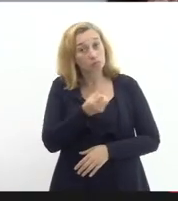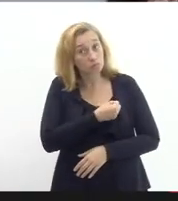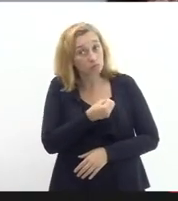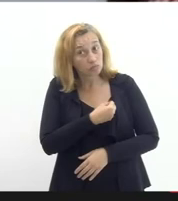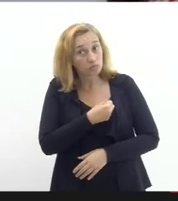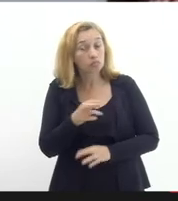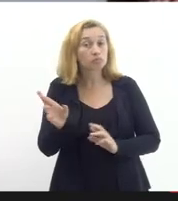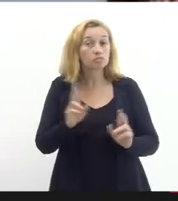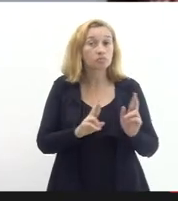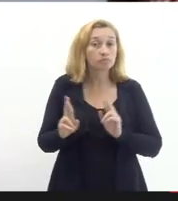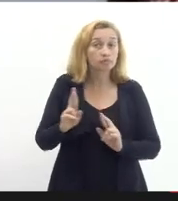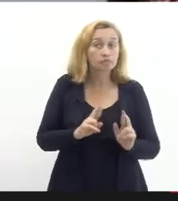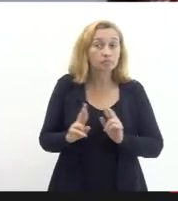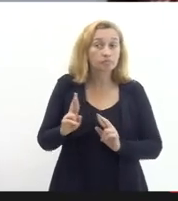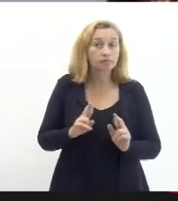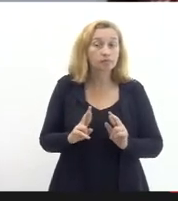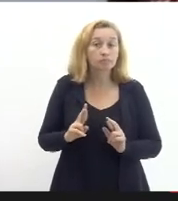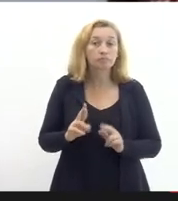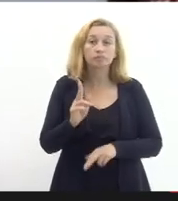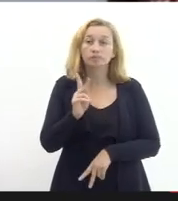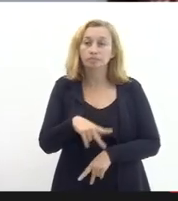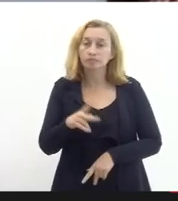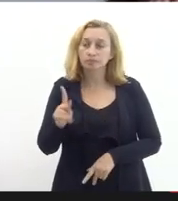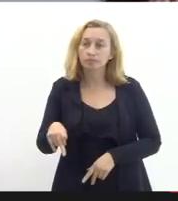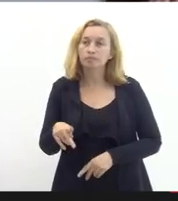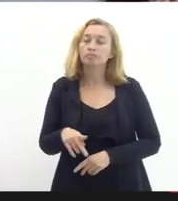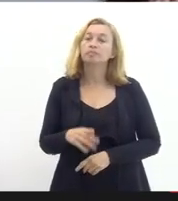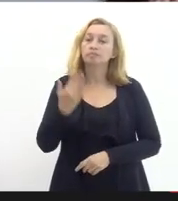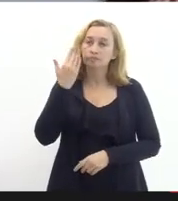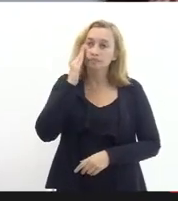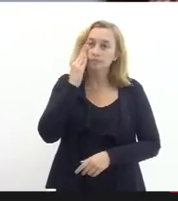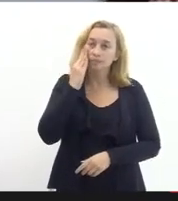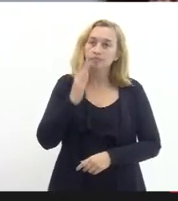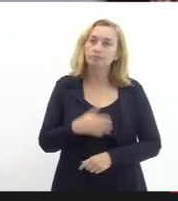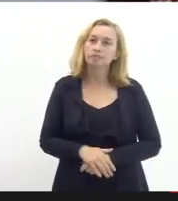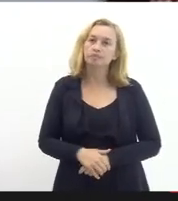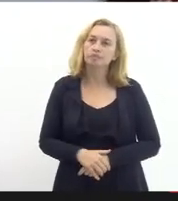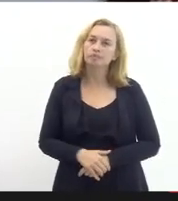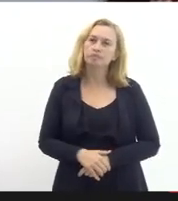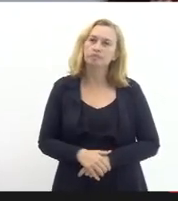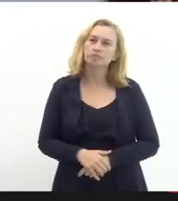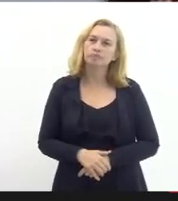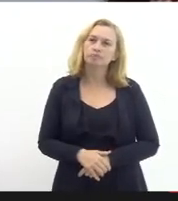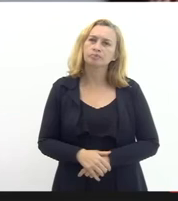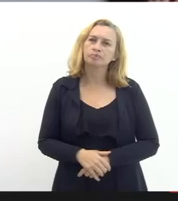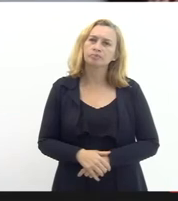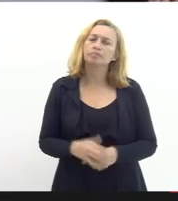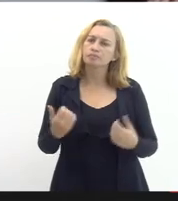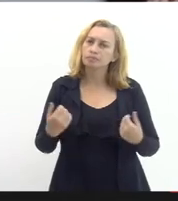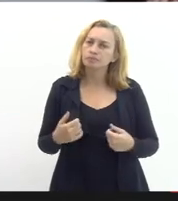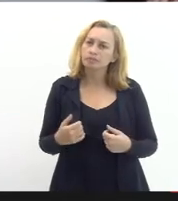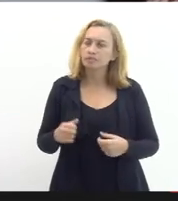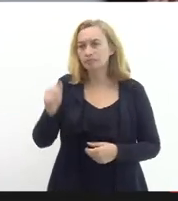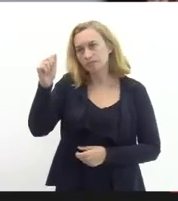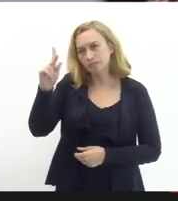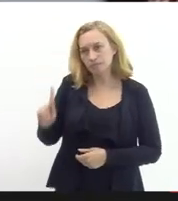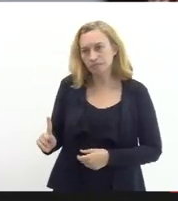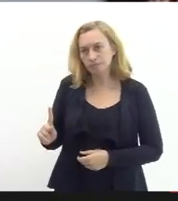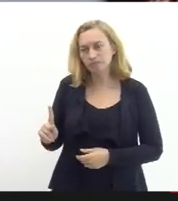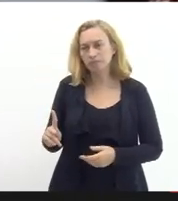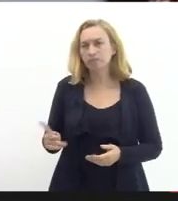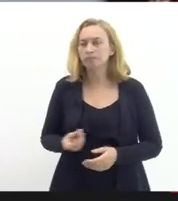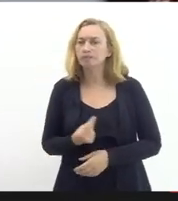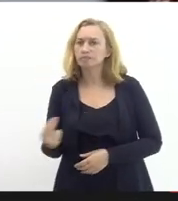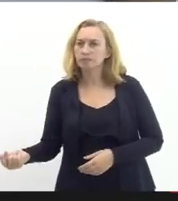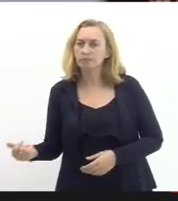é em relação a professores entendi professores é a vacância das aposentadorias e exonerações